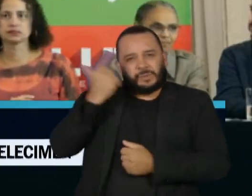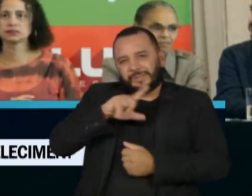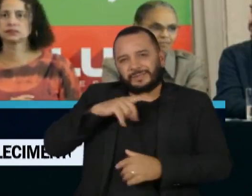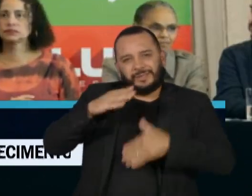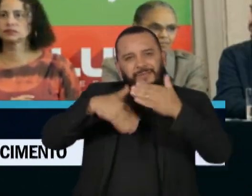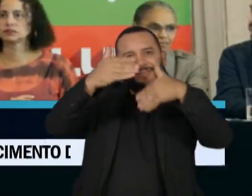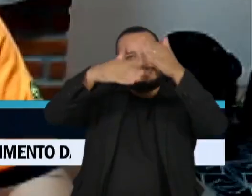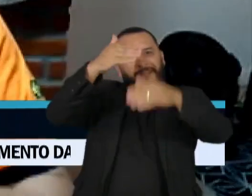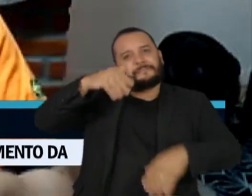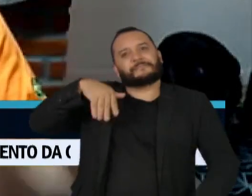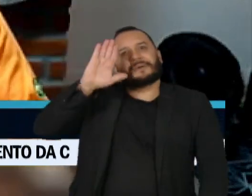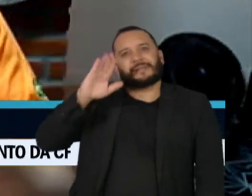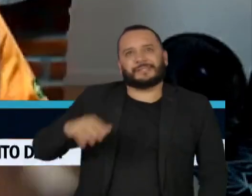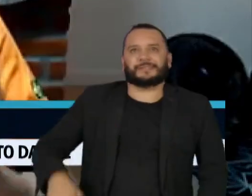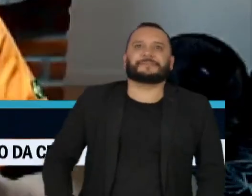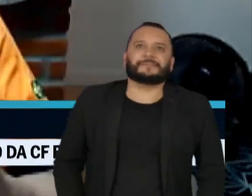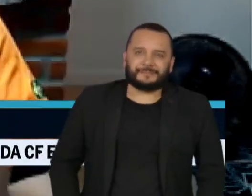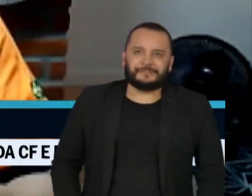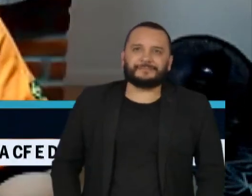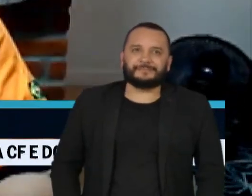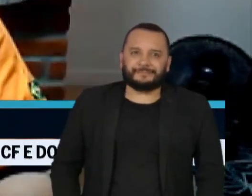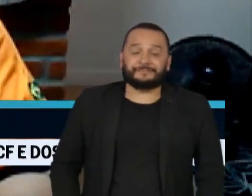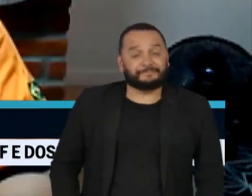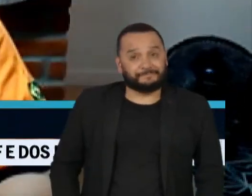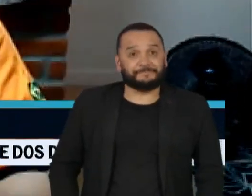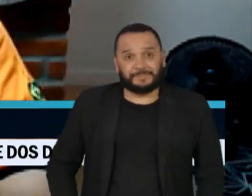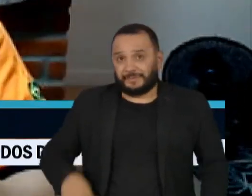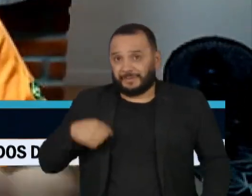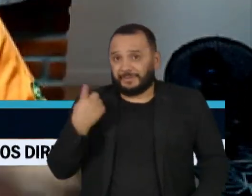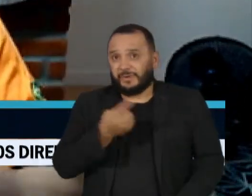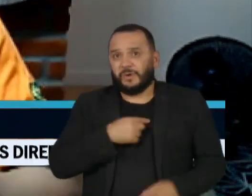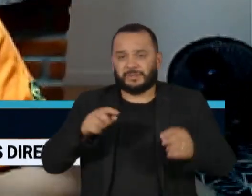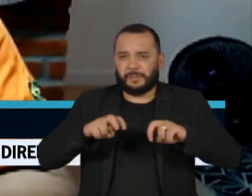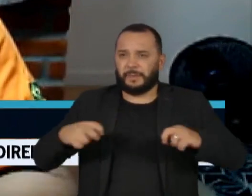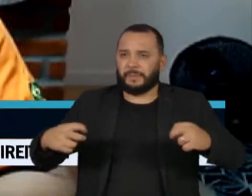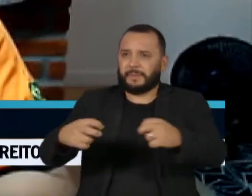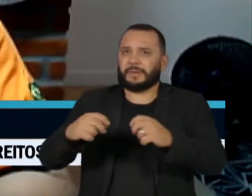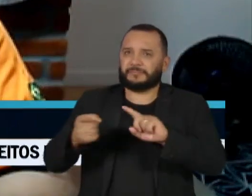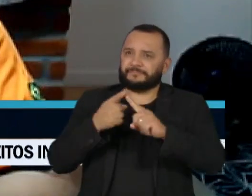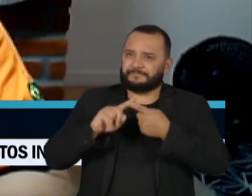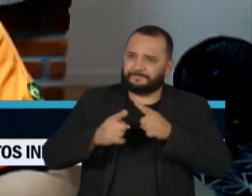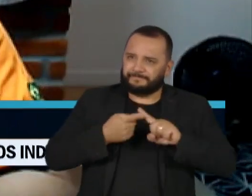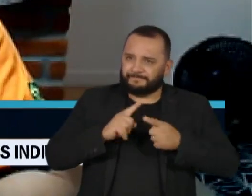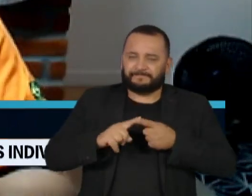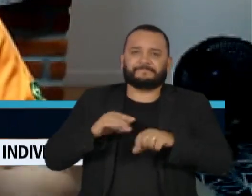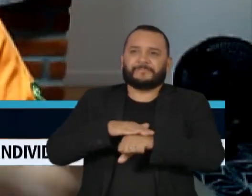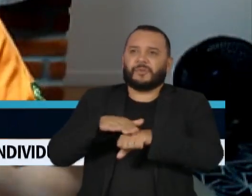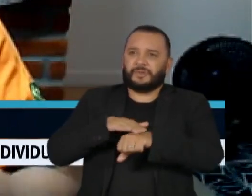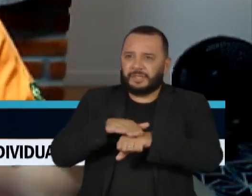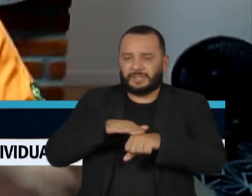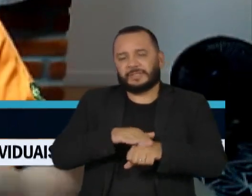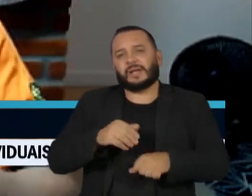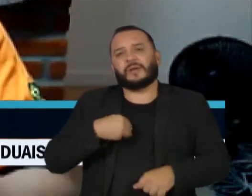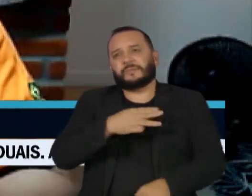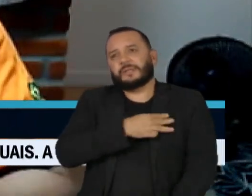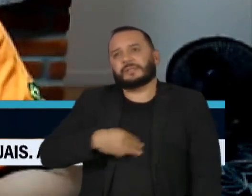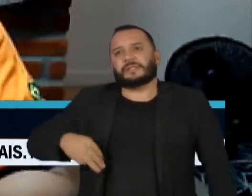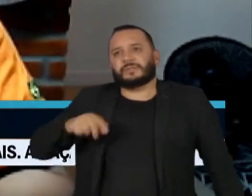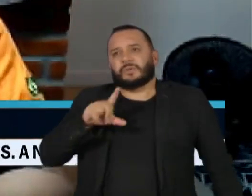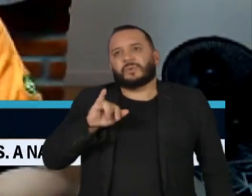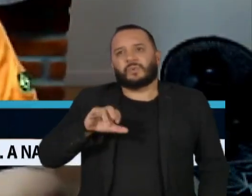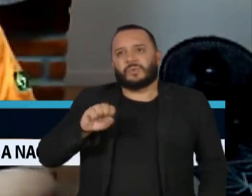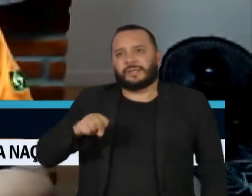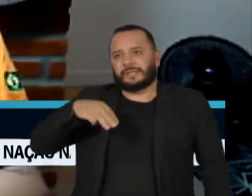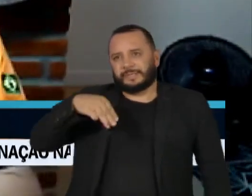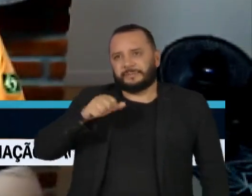ainda mais. Iniciamos uma mesa de negociação com o ministro Luiz Marinho a respeito do salário